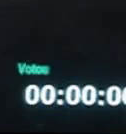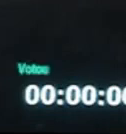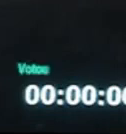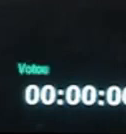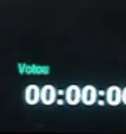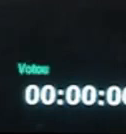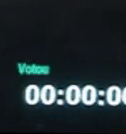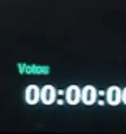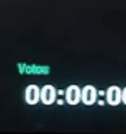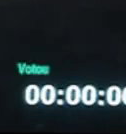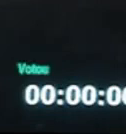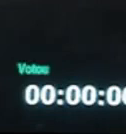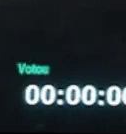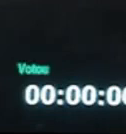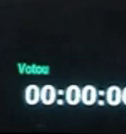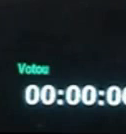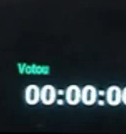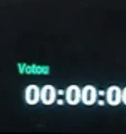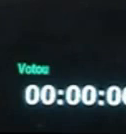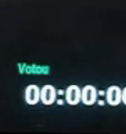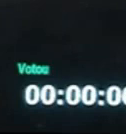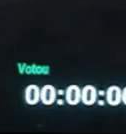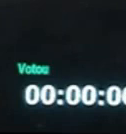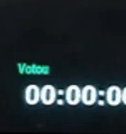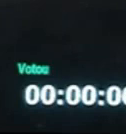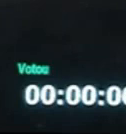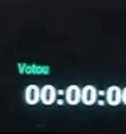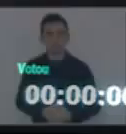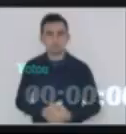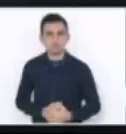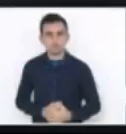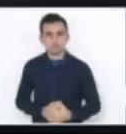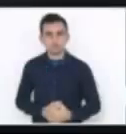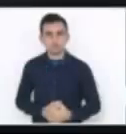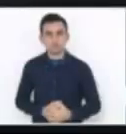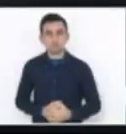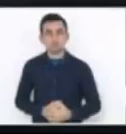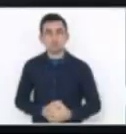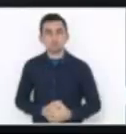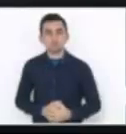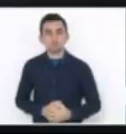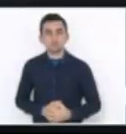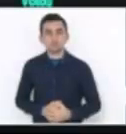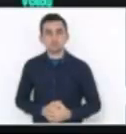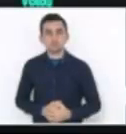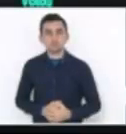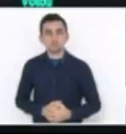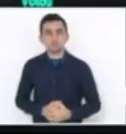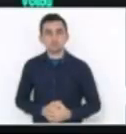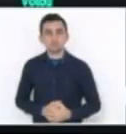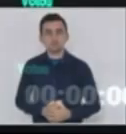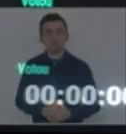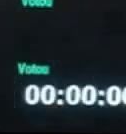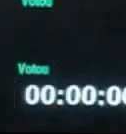Vota sim para aprovar a emenda, não rejeita a emenda, ou seja, o requerimento.